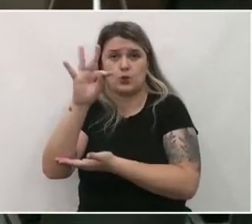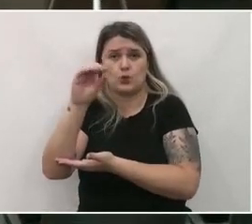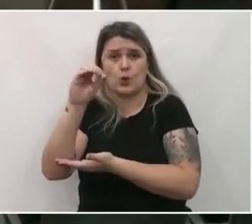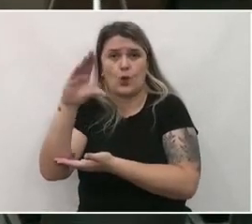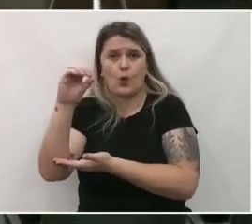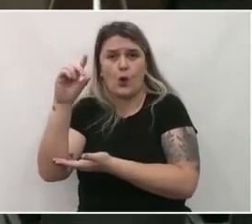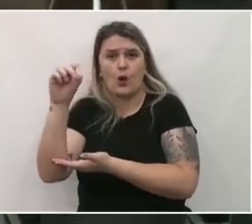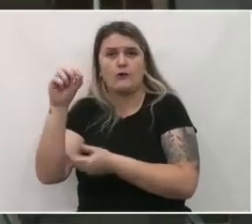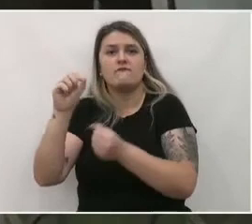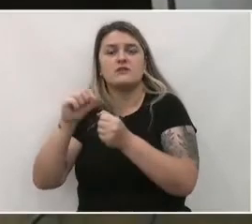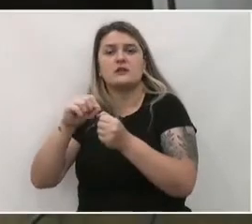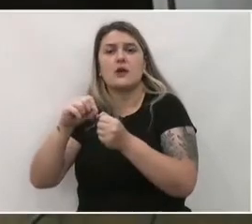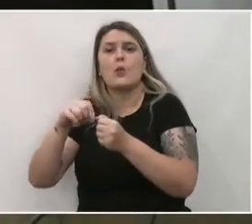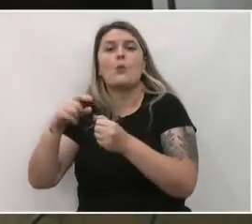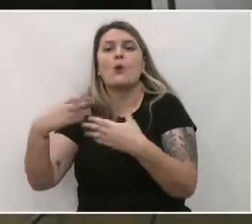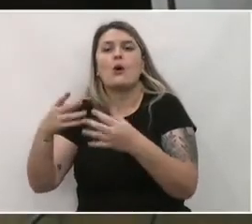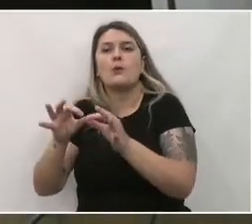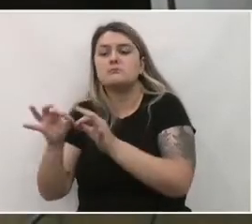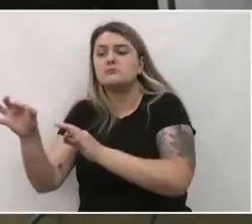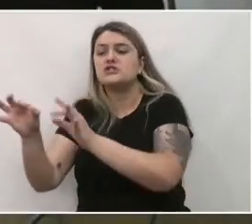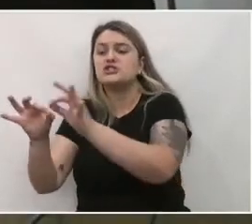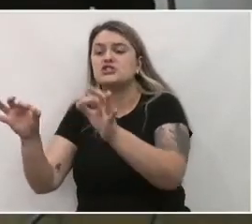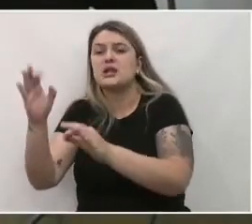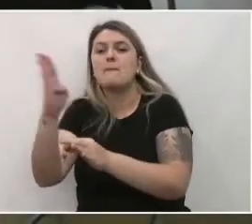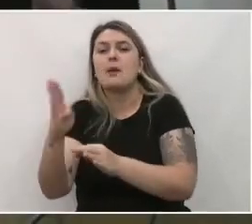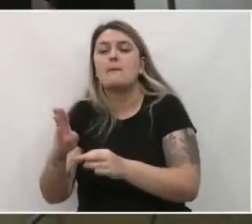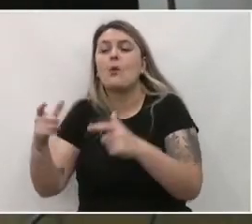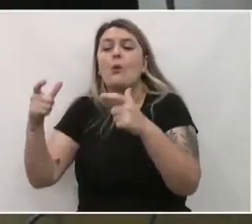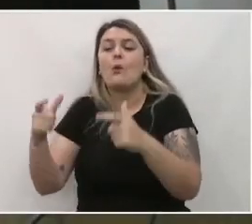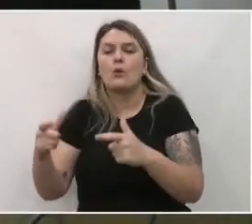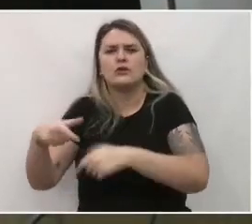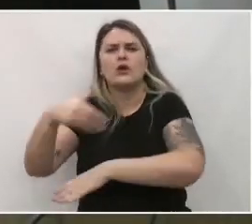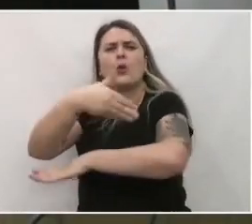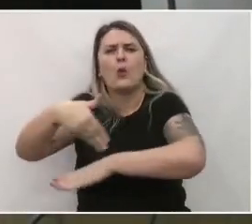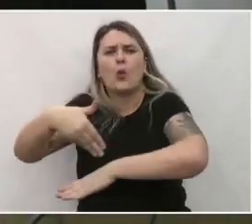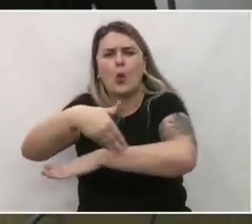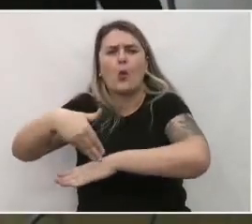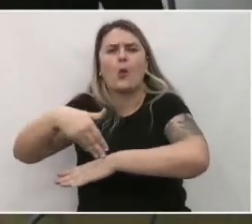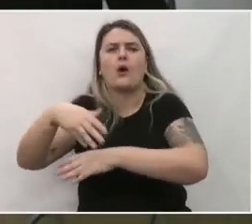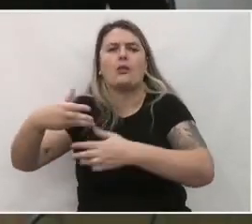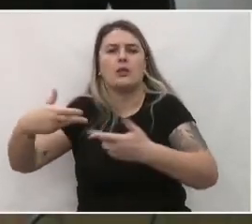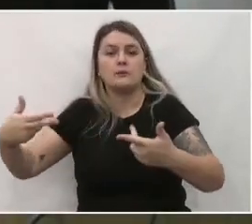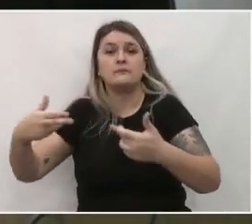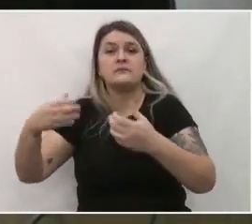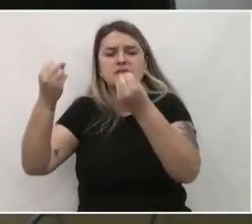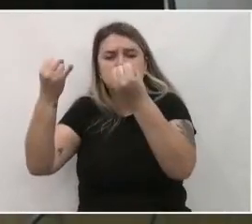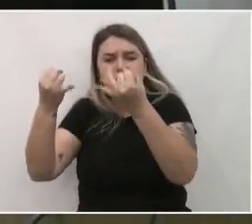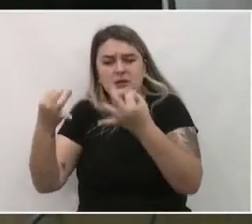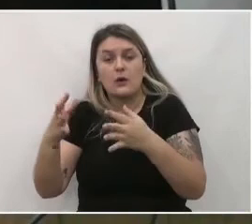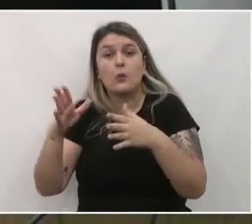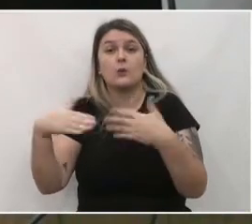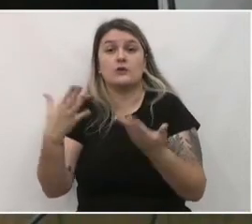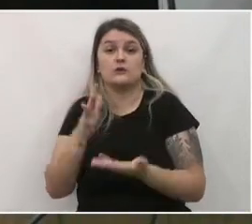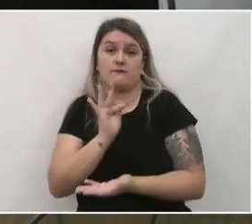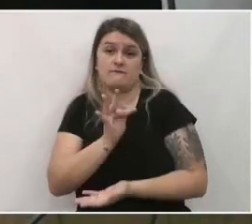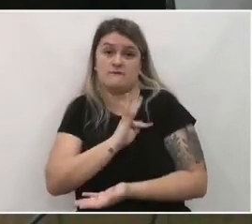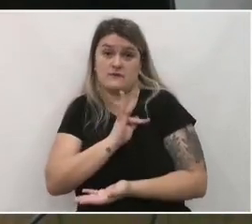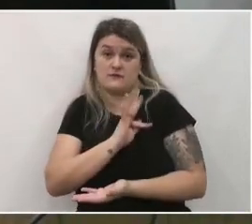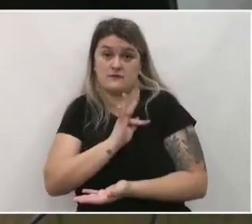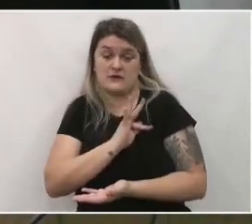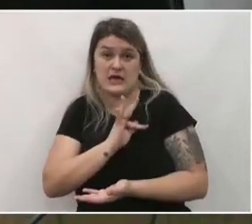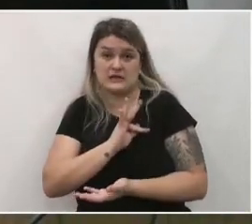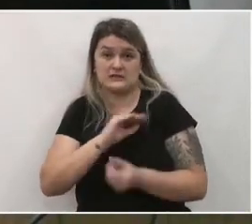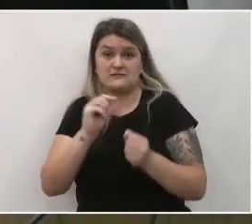mapeamento assim, se você tiver aonde que é, explicando a situação, porque quando a gente estiver na fase principalmente de